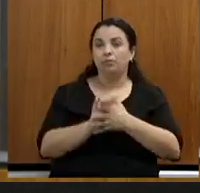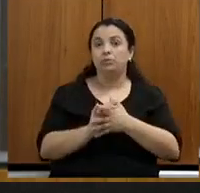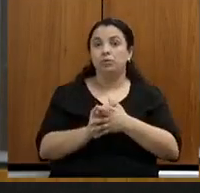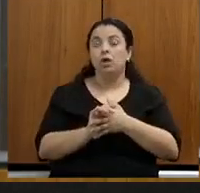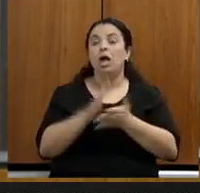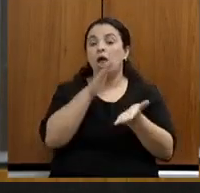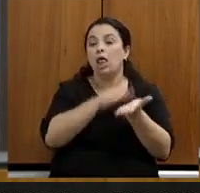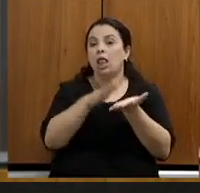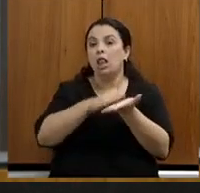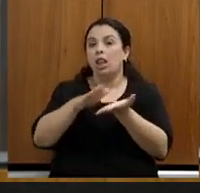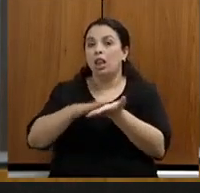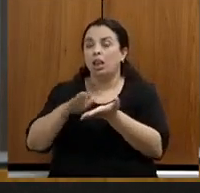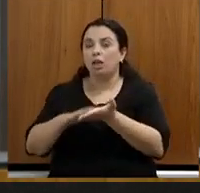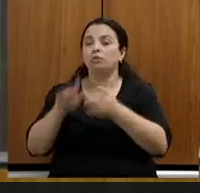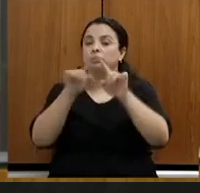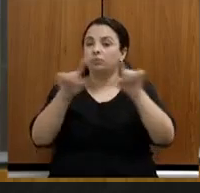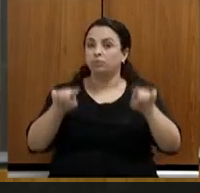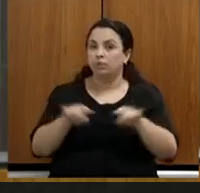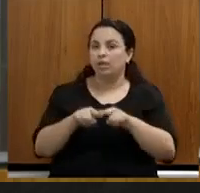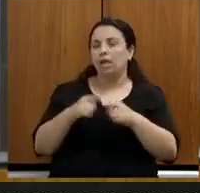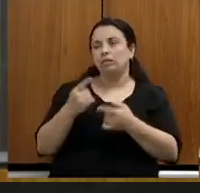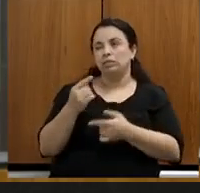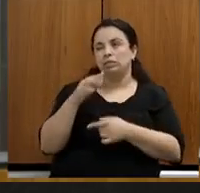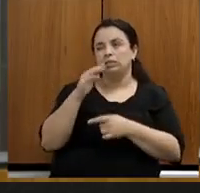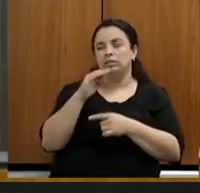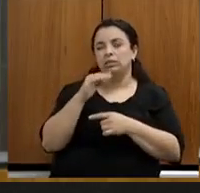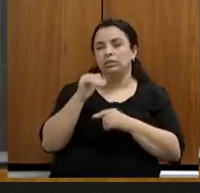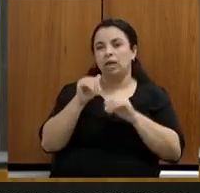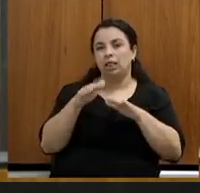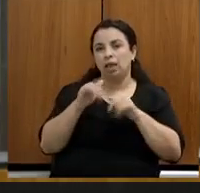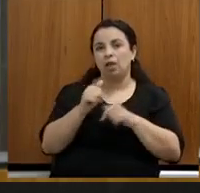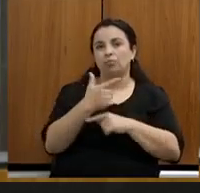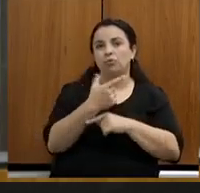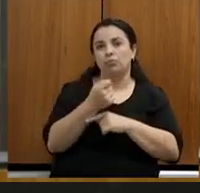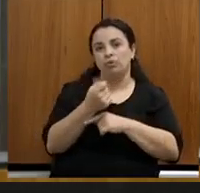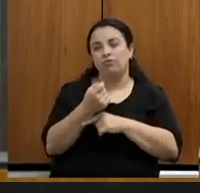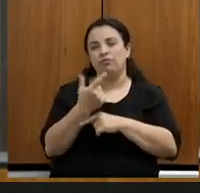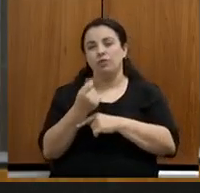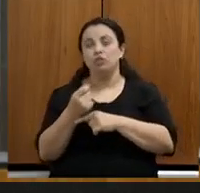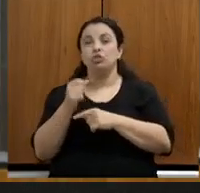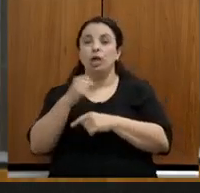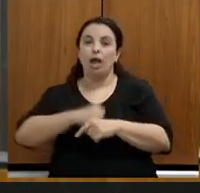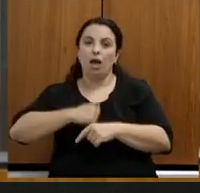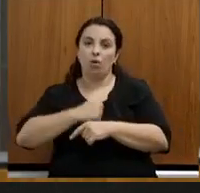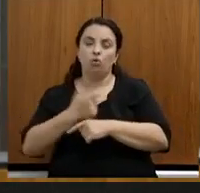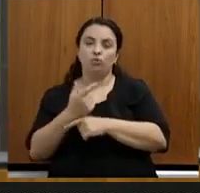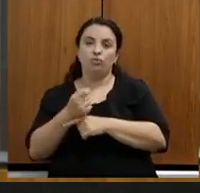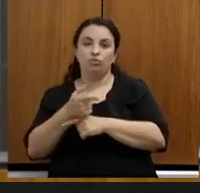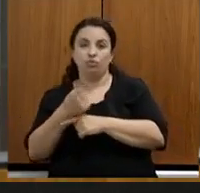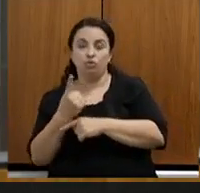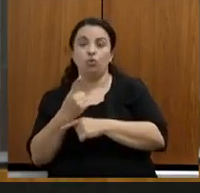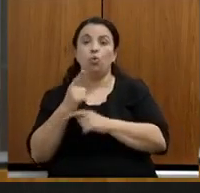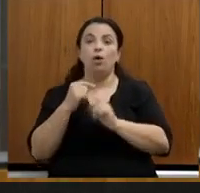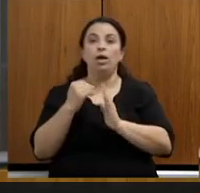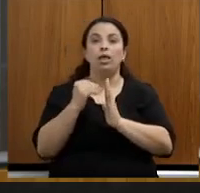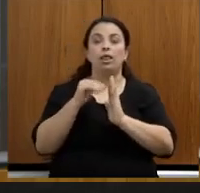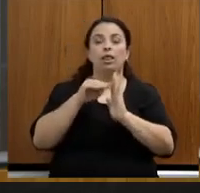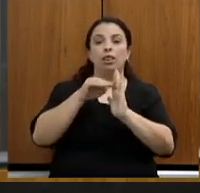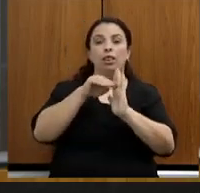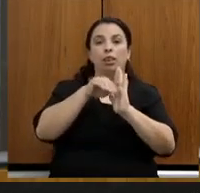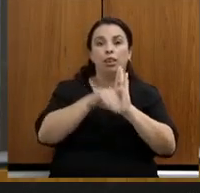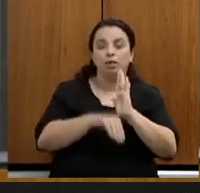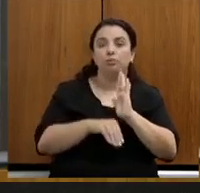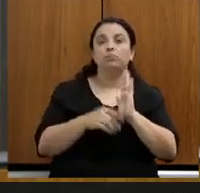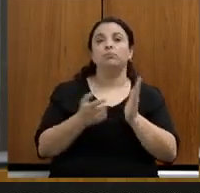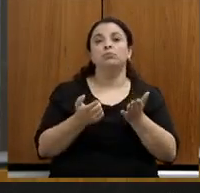nos últimos 12 meses, setembro de 2020 e agosto de 2021, caiu para 41,12% da receita corrente líquida.